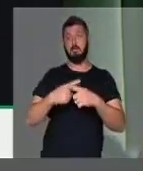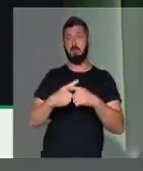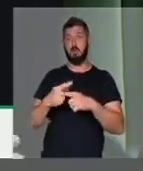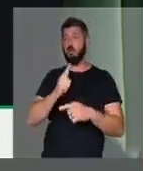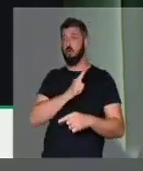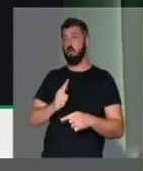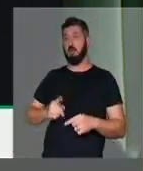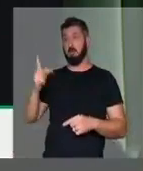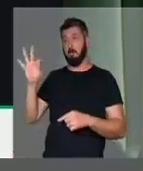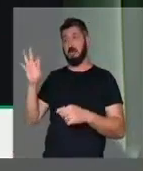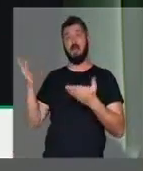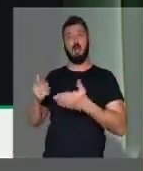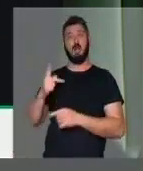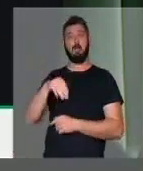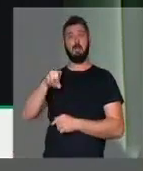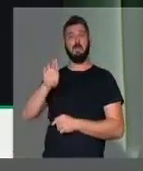governos do PT e hoje do PMDB. Obrigado, senhor presidente.